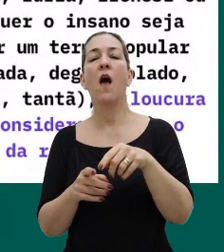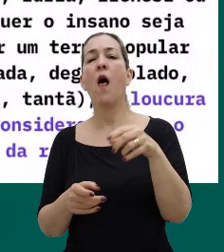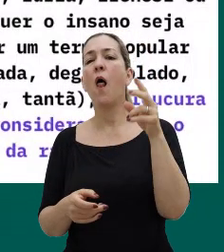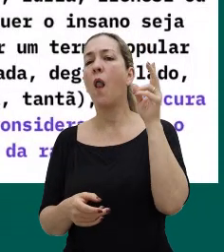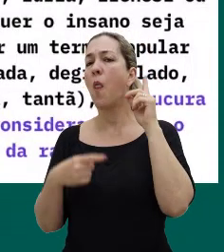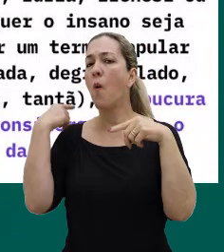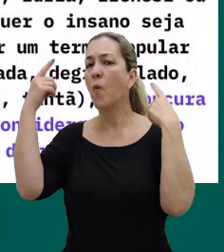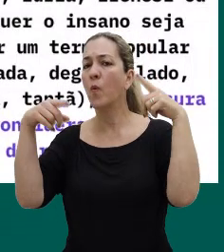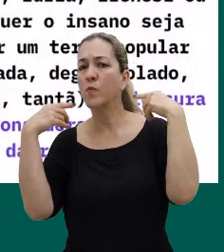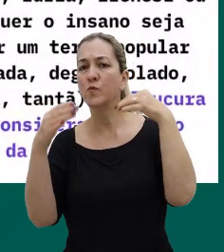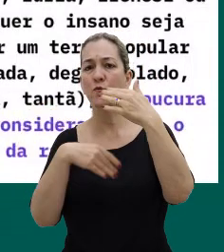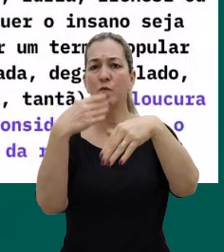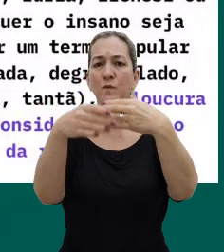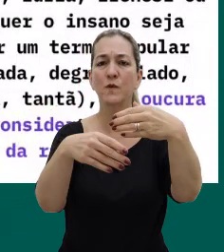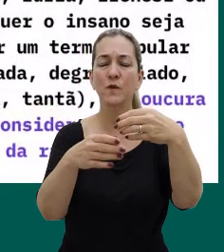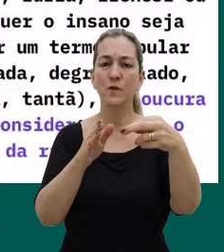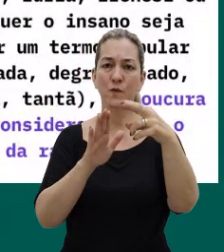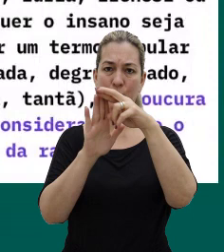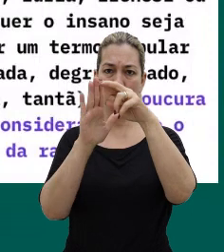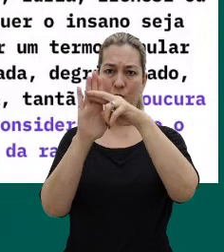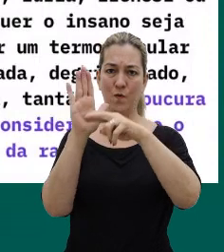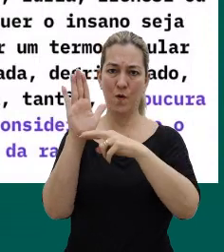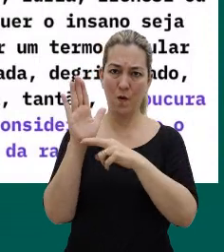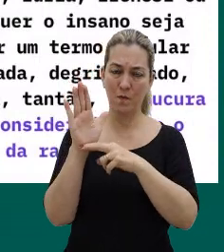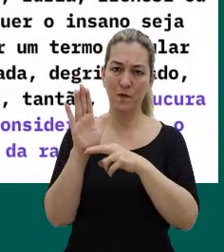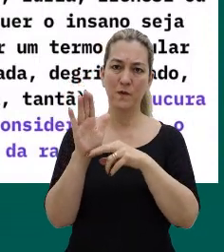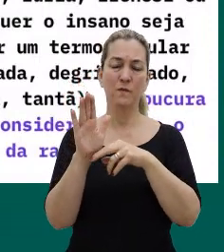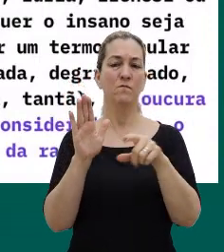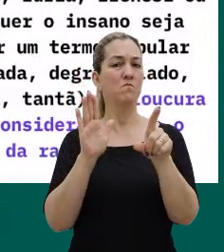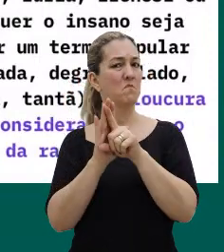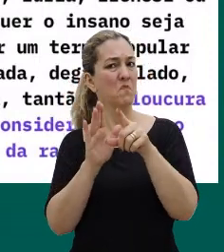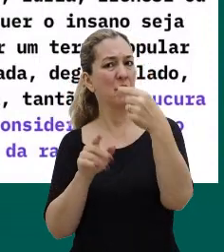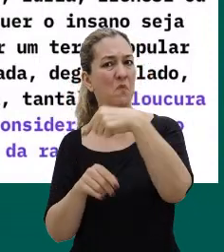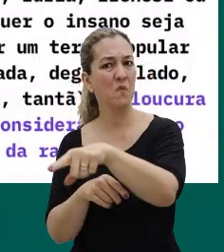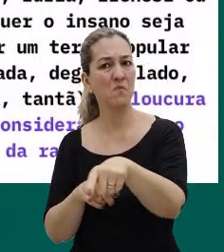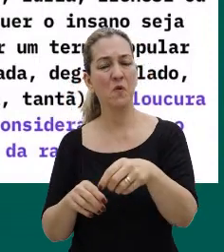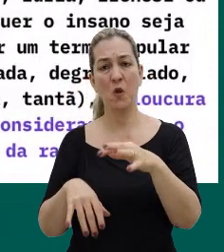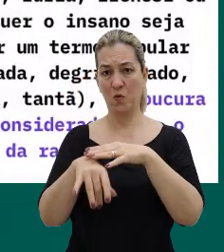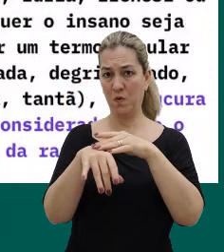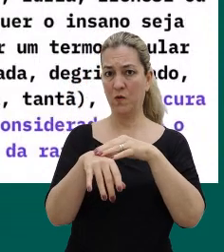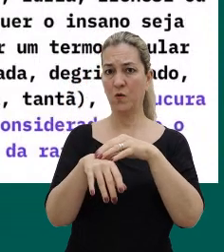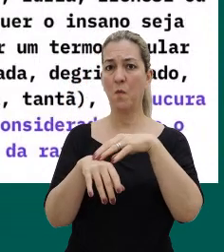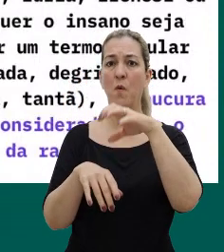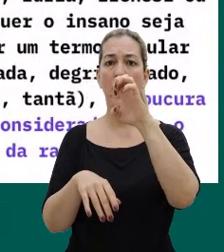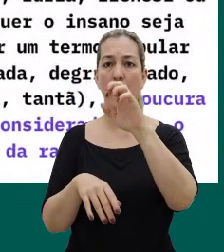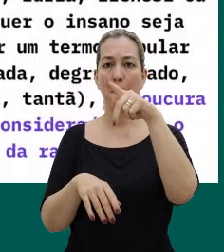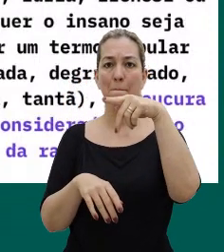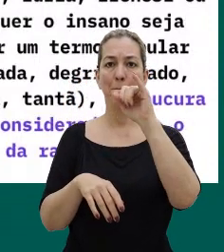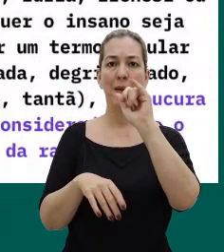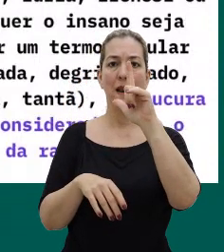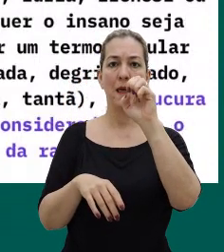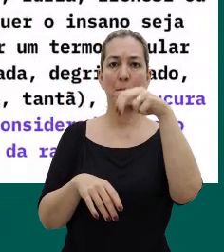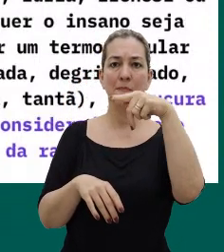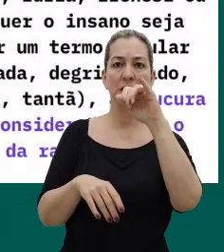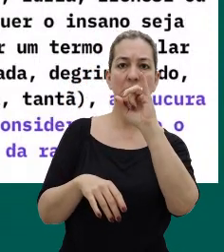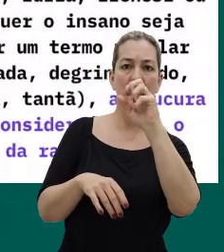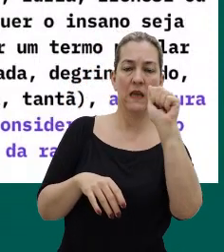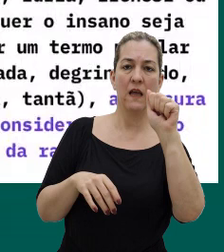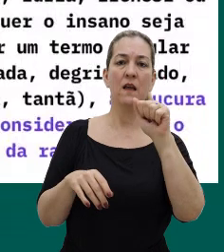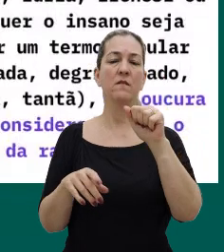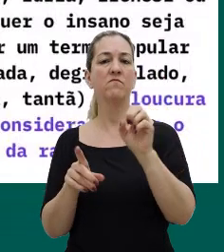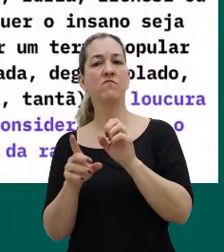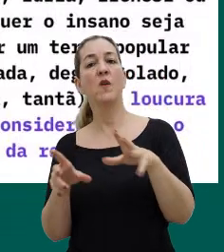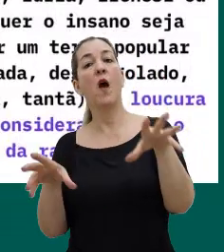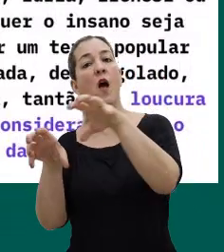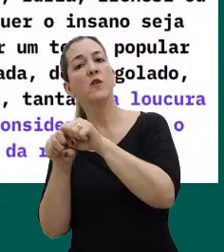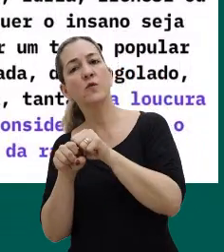estabelecidas. Aliás, certas doenças, como a epilepsia, eram associadas à loucura também. E aqui a